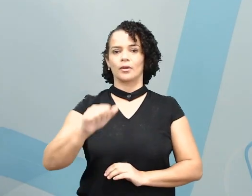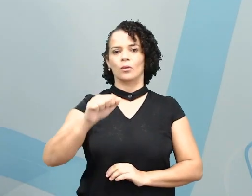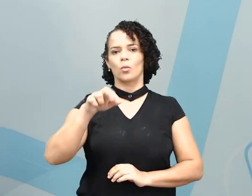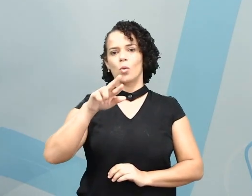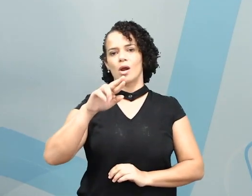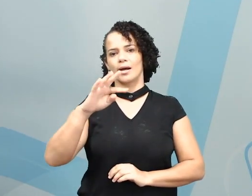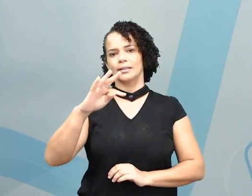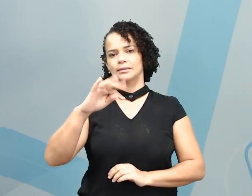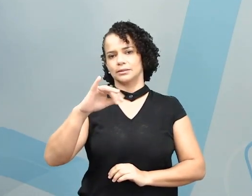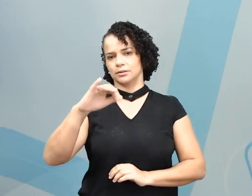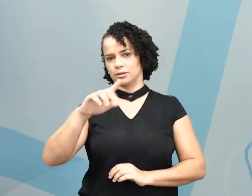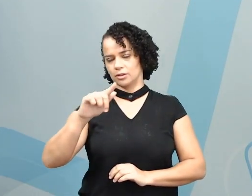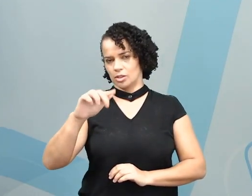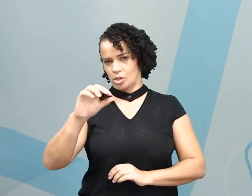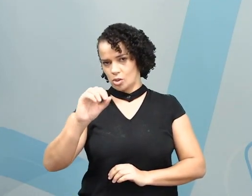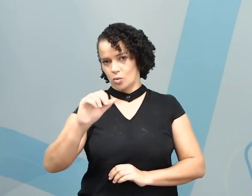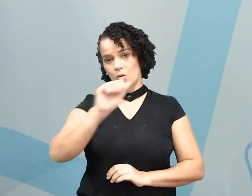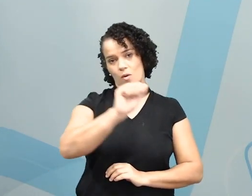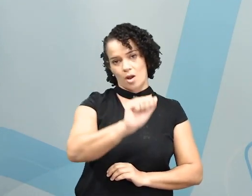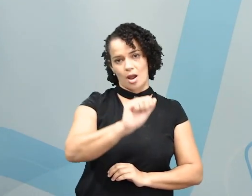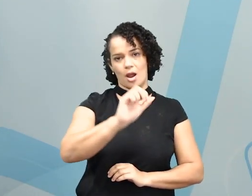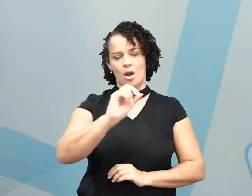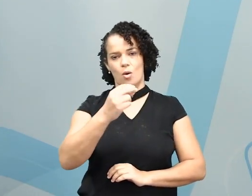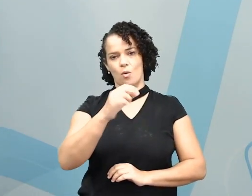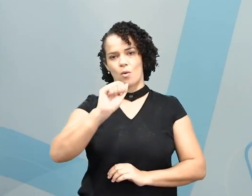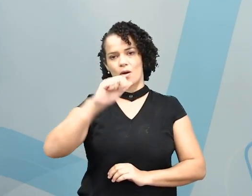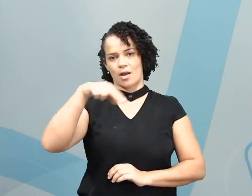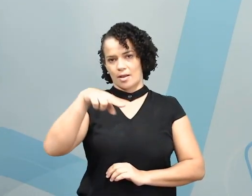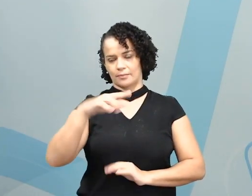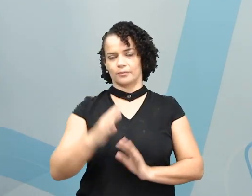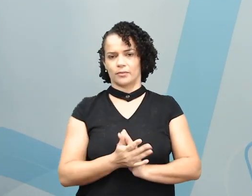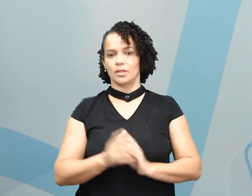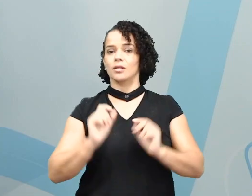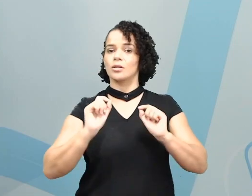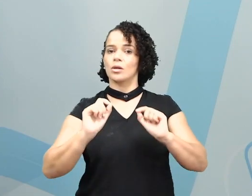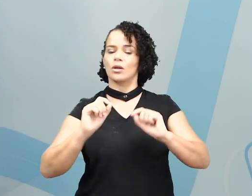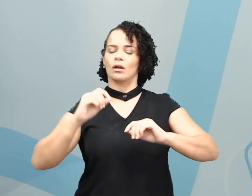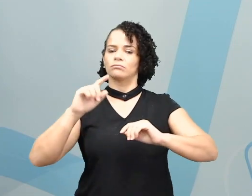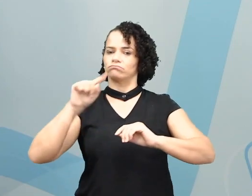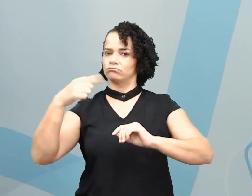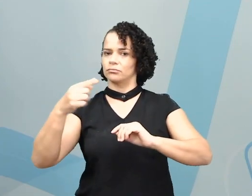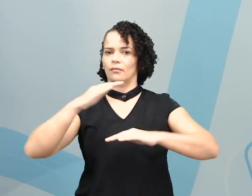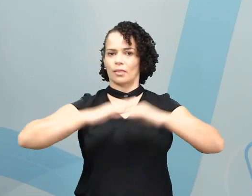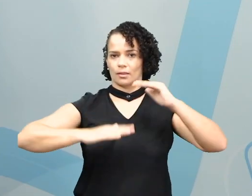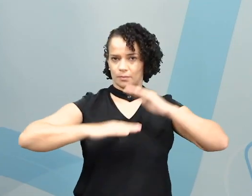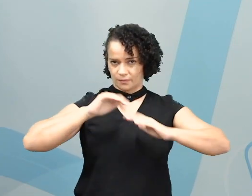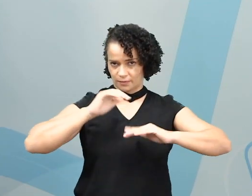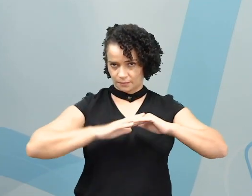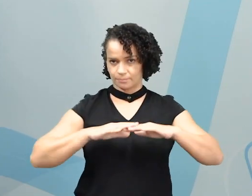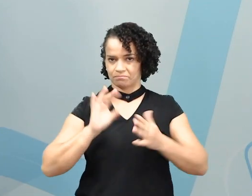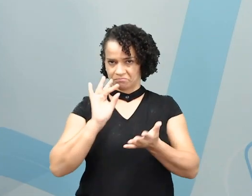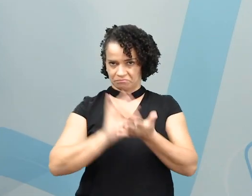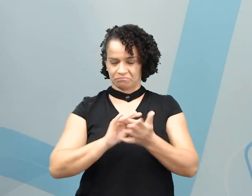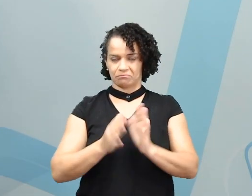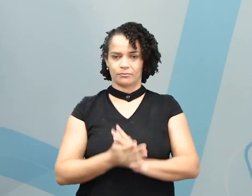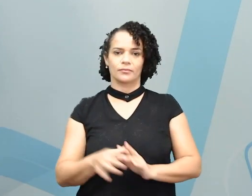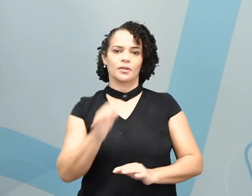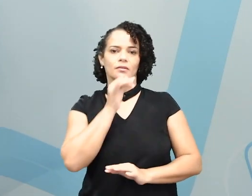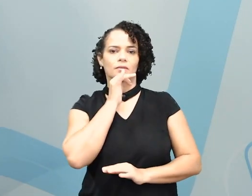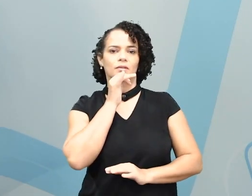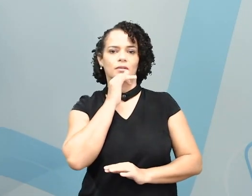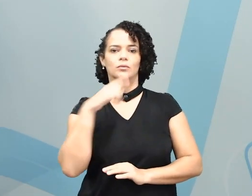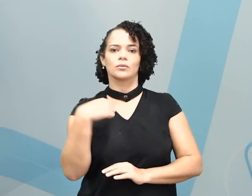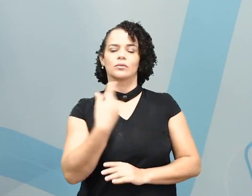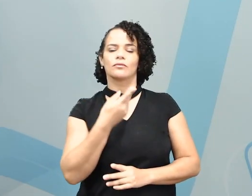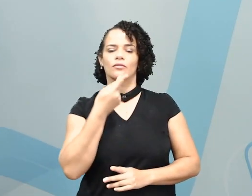viram, a ou an, e a profession. Não é verdade? Por exemplo, quando eu digo,